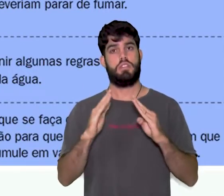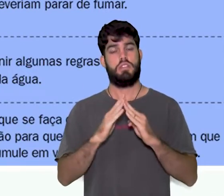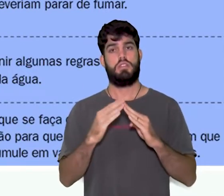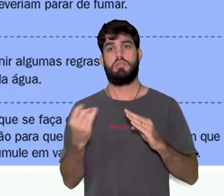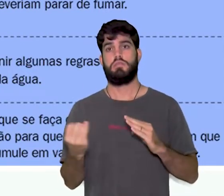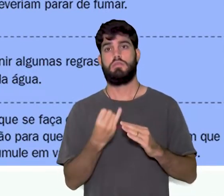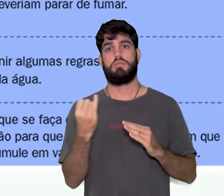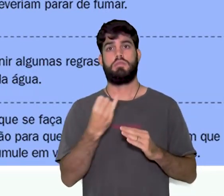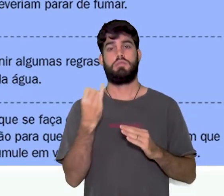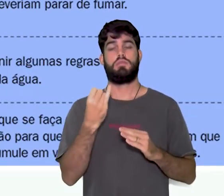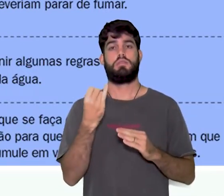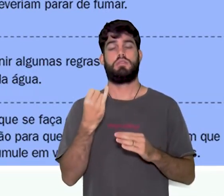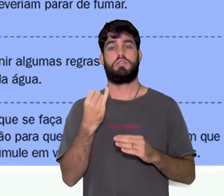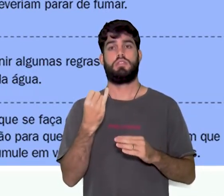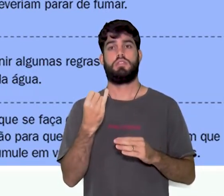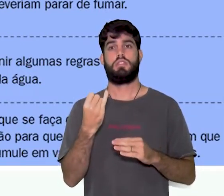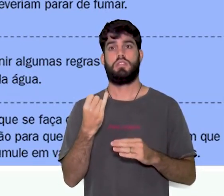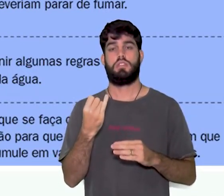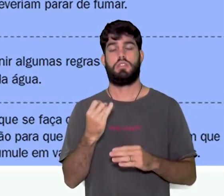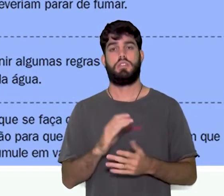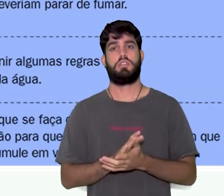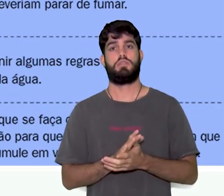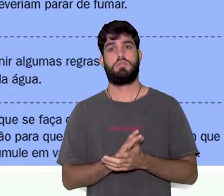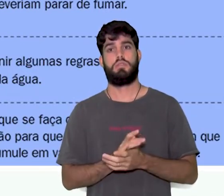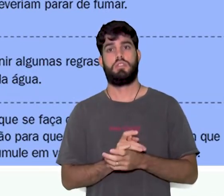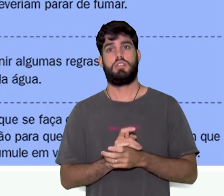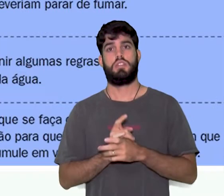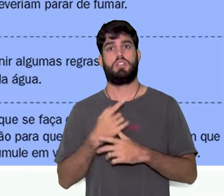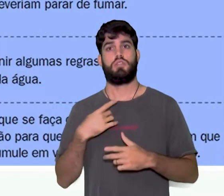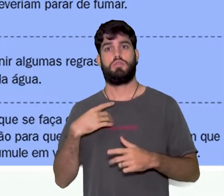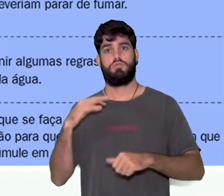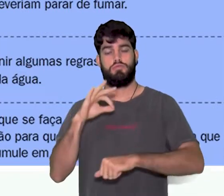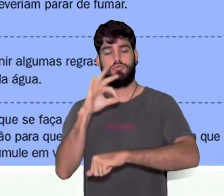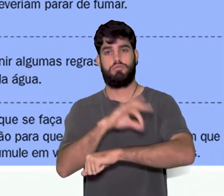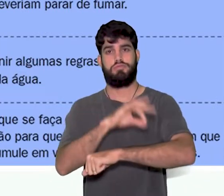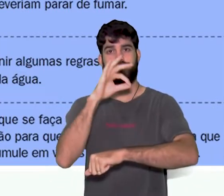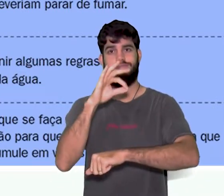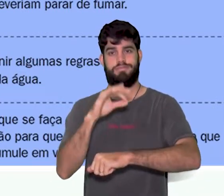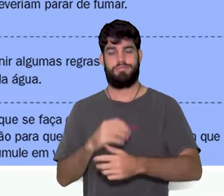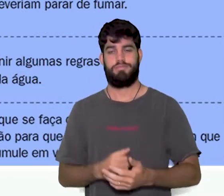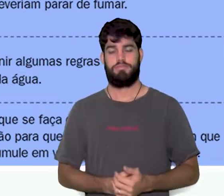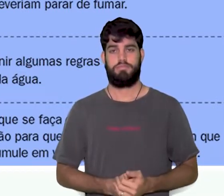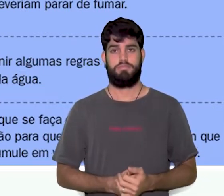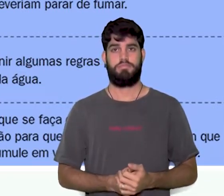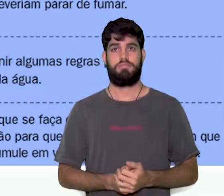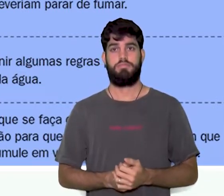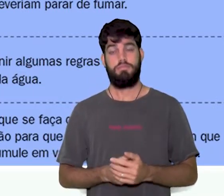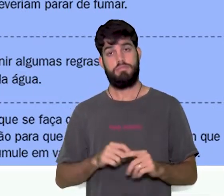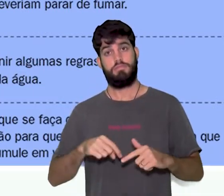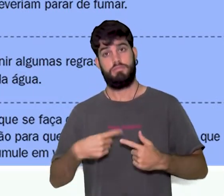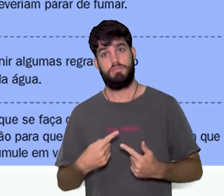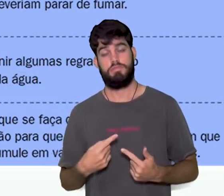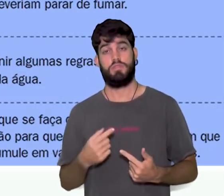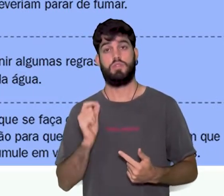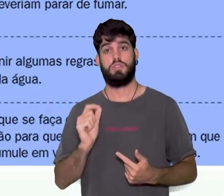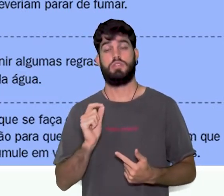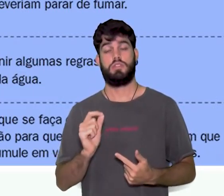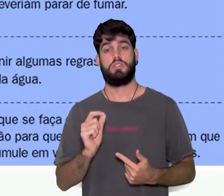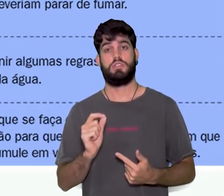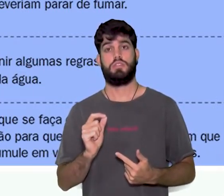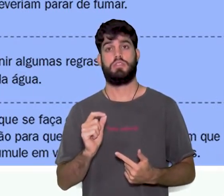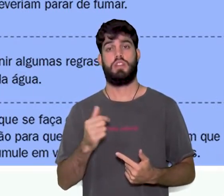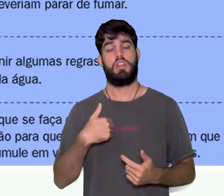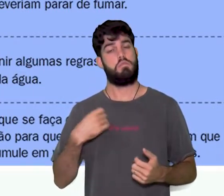impedir a propagação do mosquito da dengue. Além disso, é importante que se faça